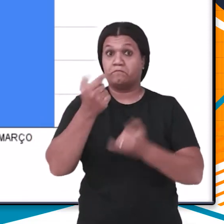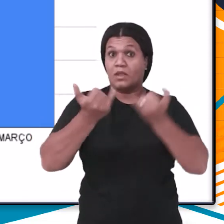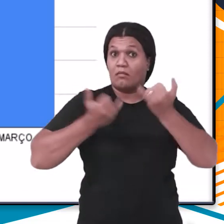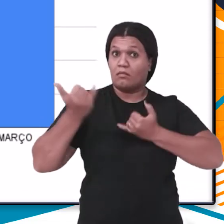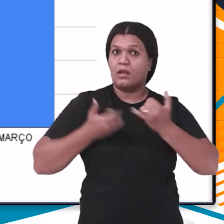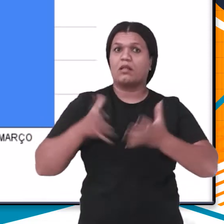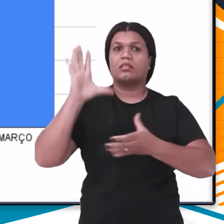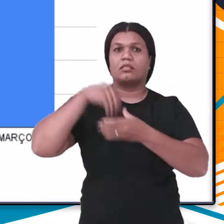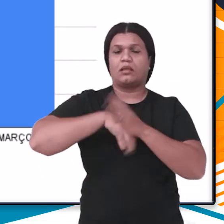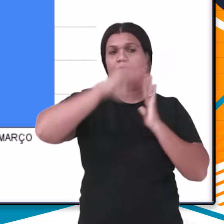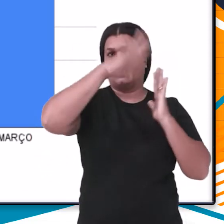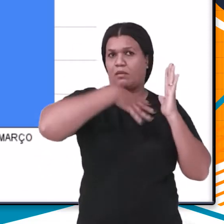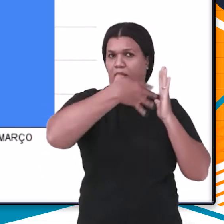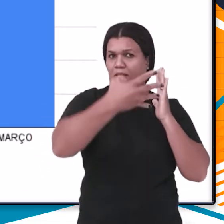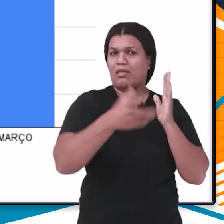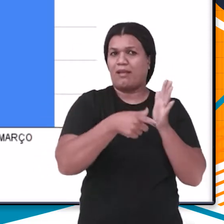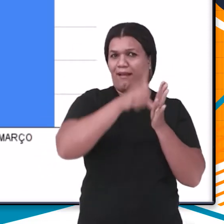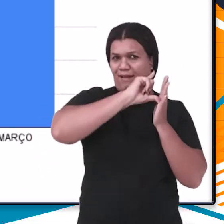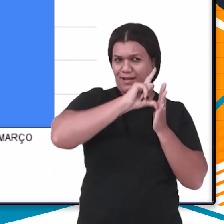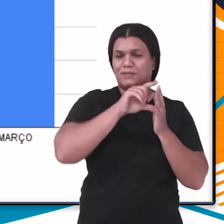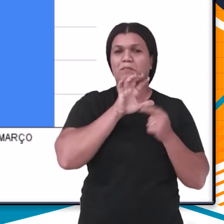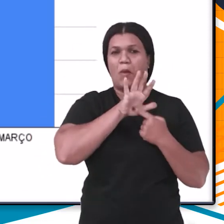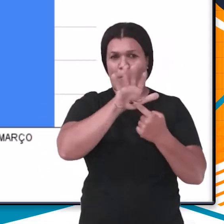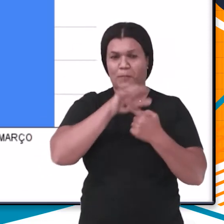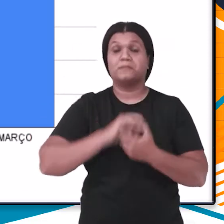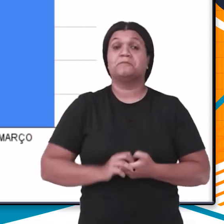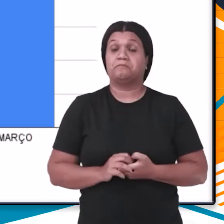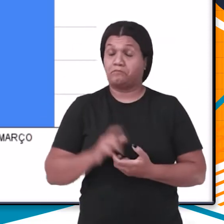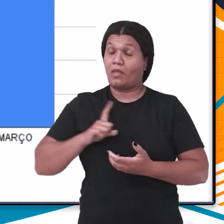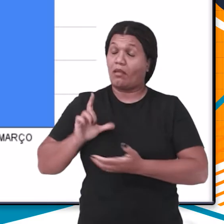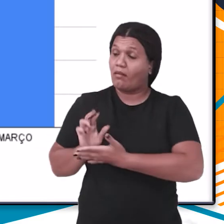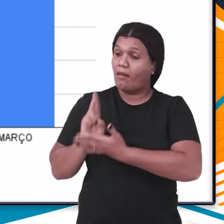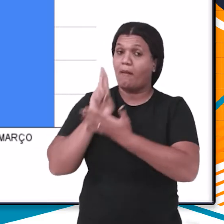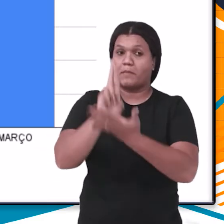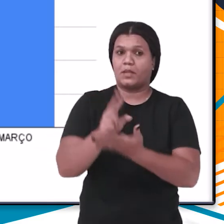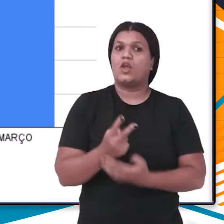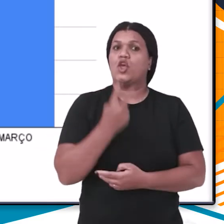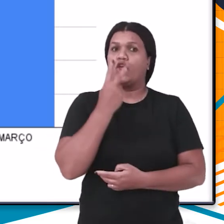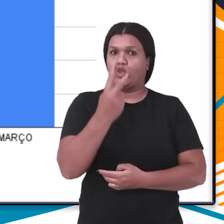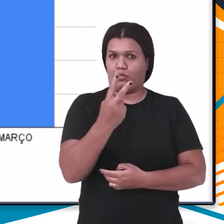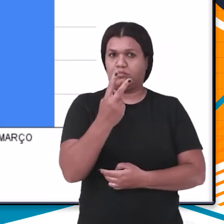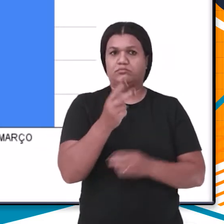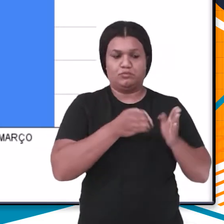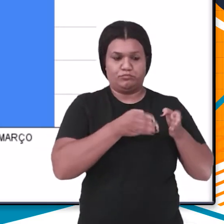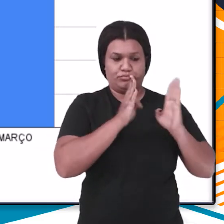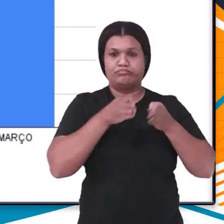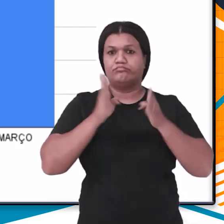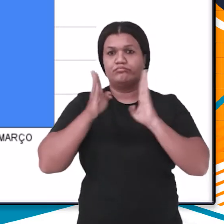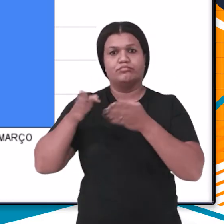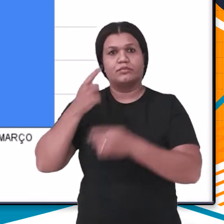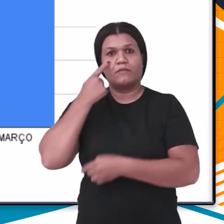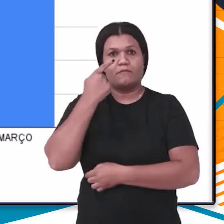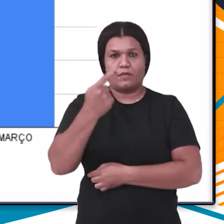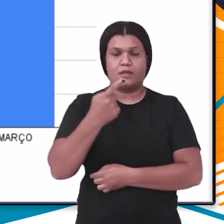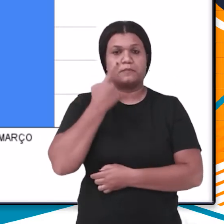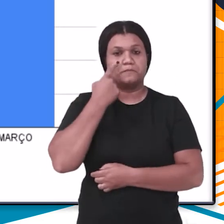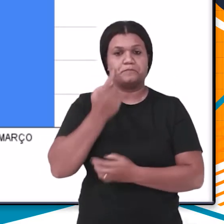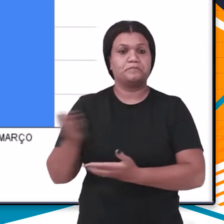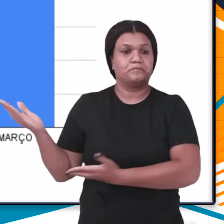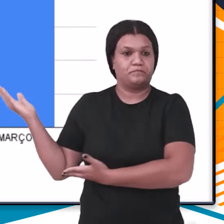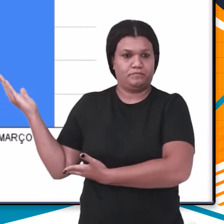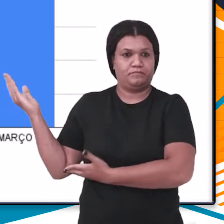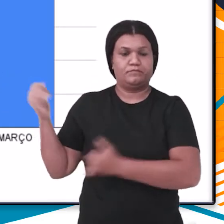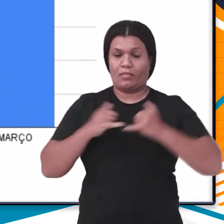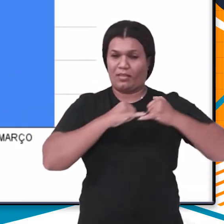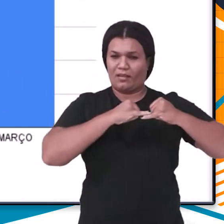Essas informações estão naquela tabela que vimos agora há pouco. E aqui estão representadas em dois eixos. Observe o